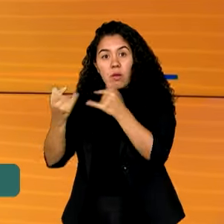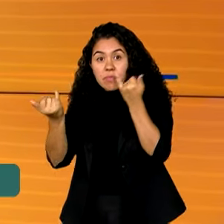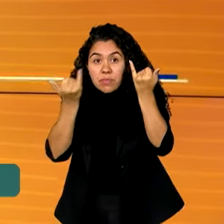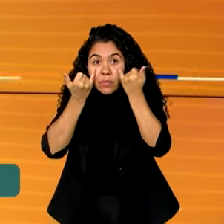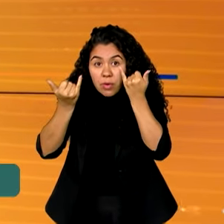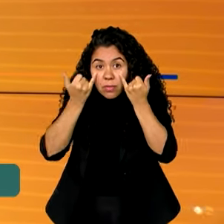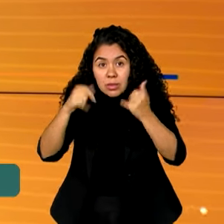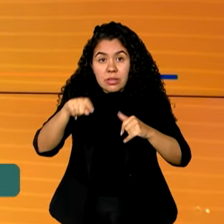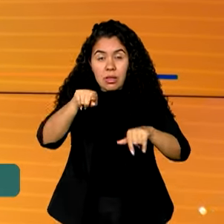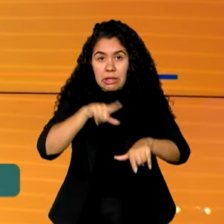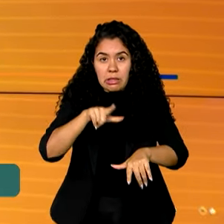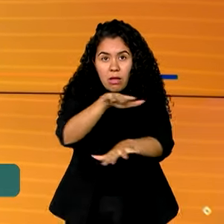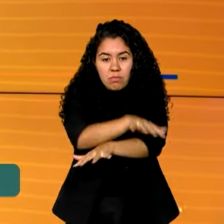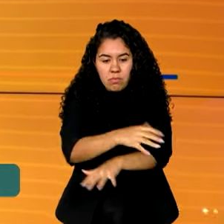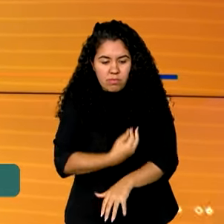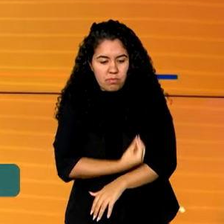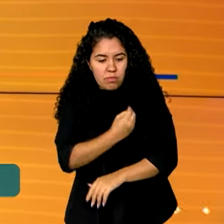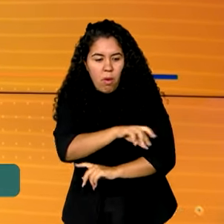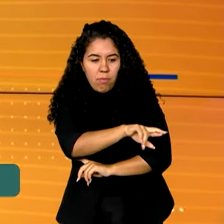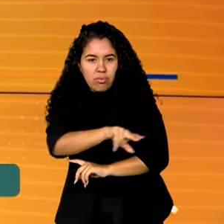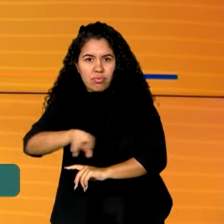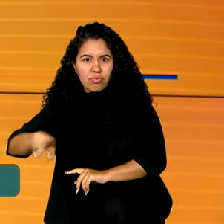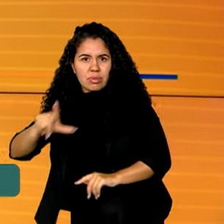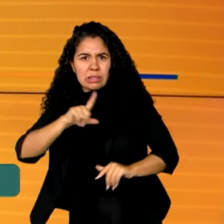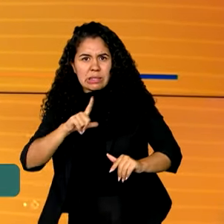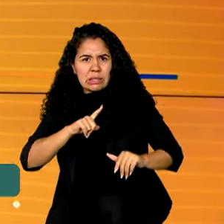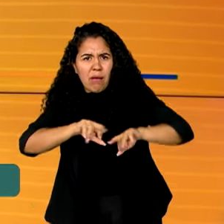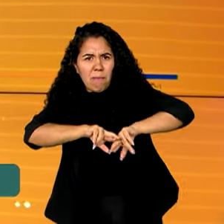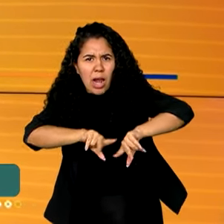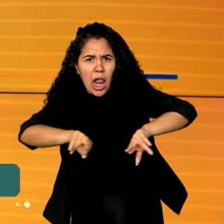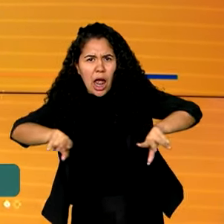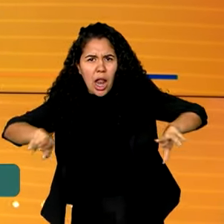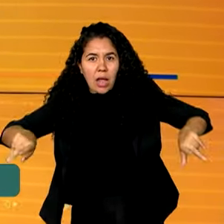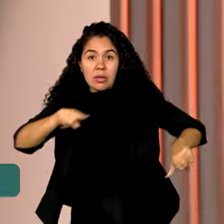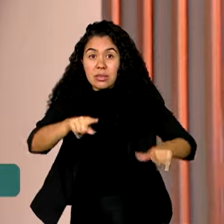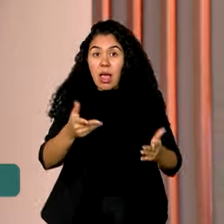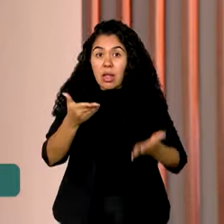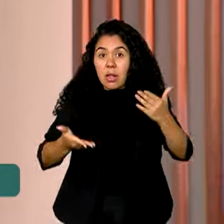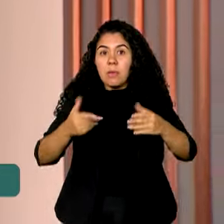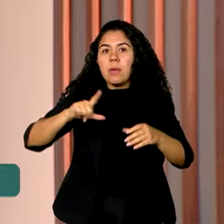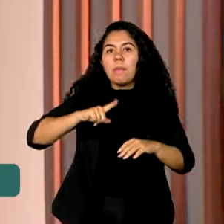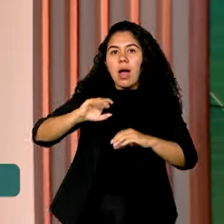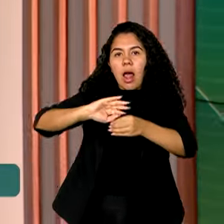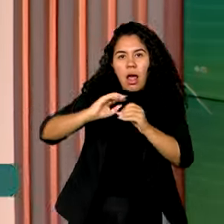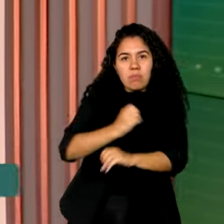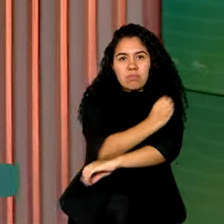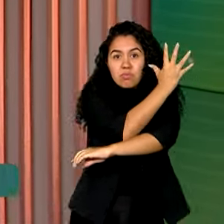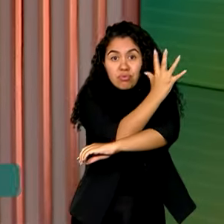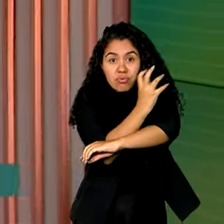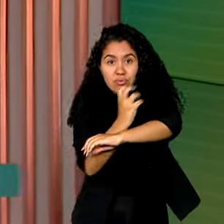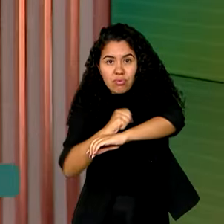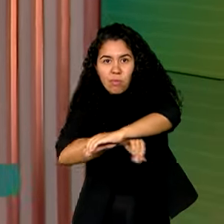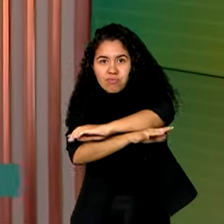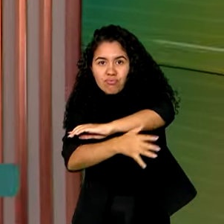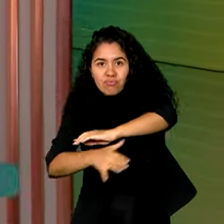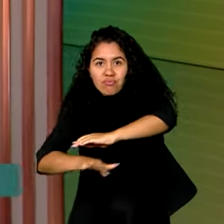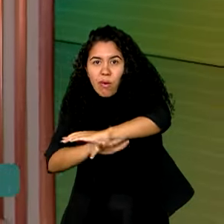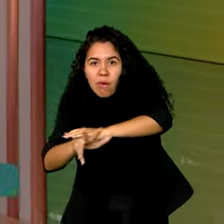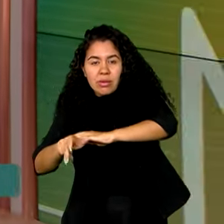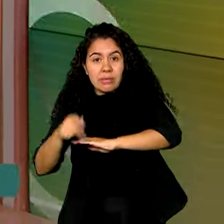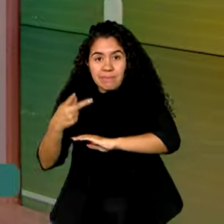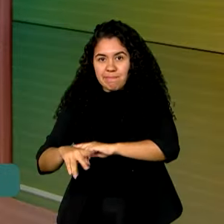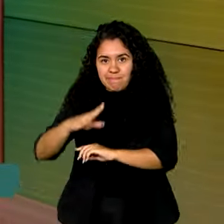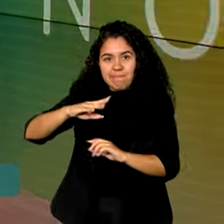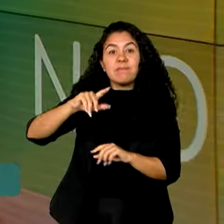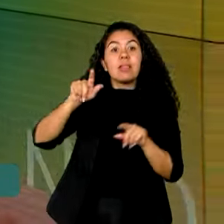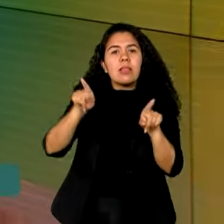biodiversidade de extrema importância para o equilíbrio ecológico do planeta. Para entendermos melhor a importância estratégica da